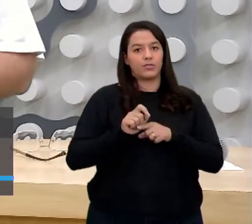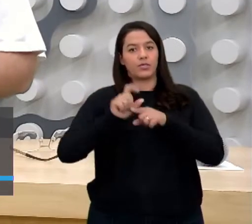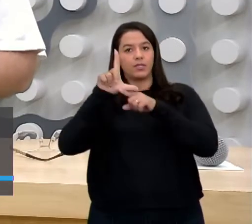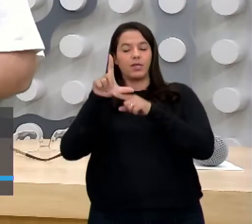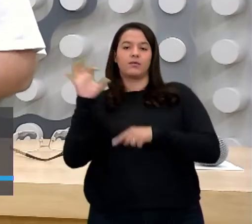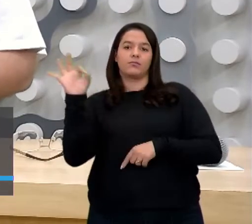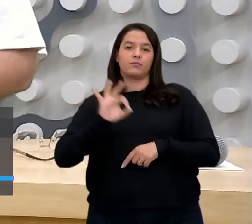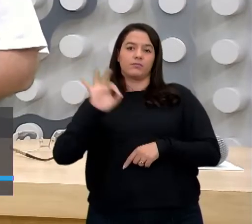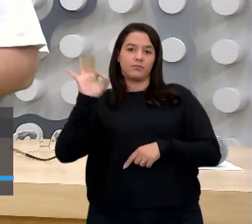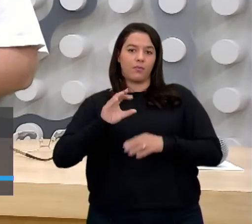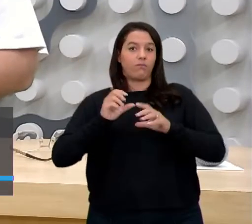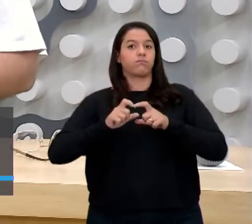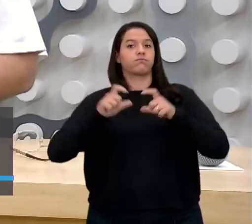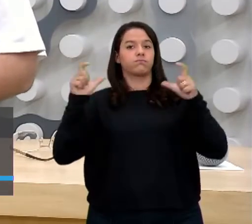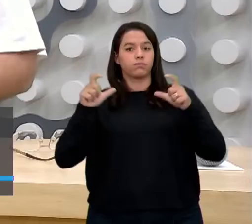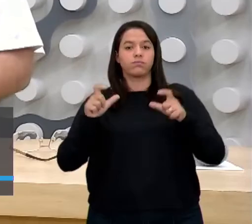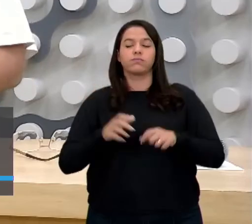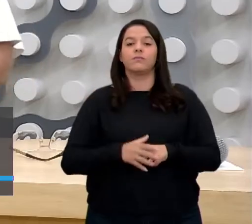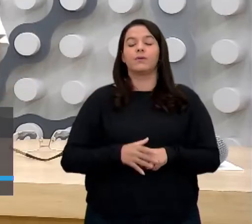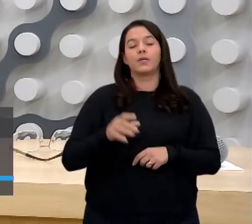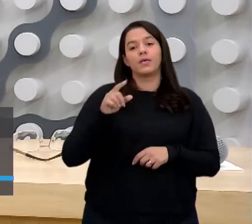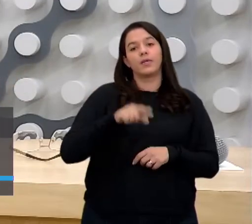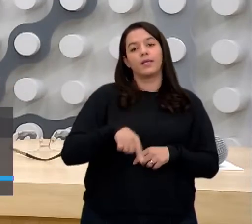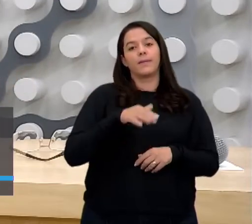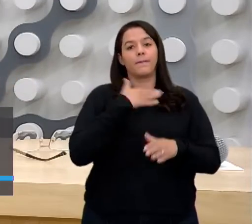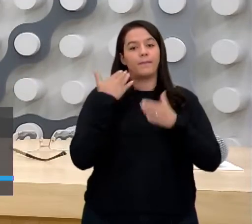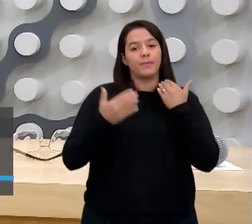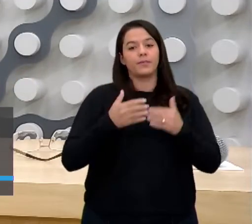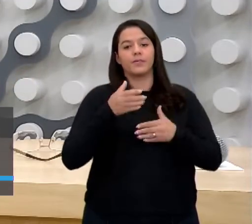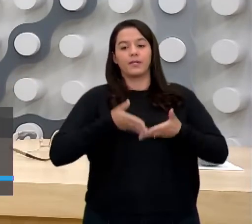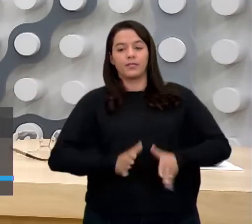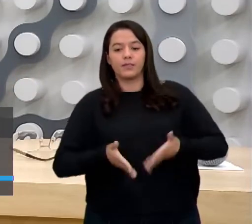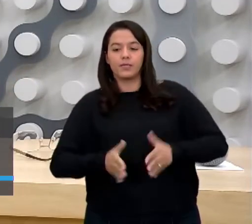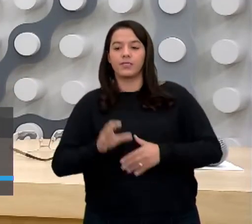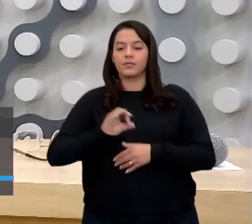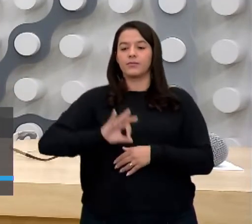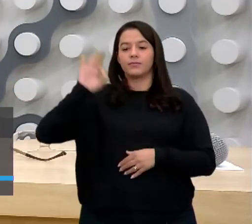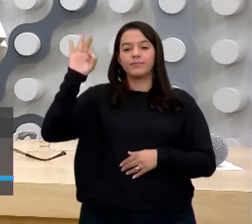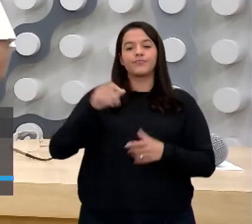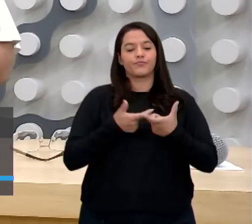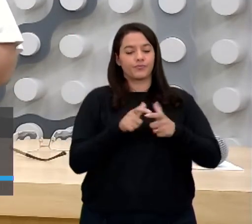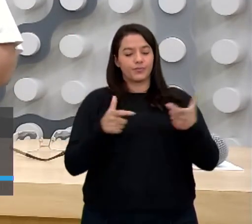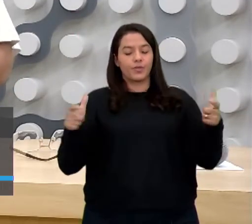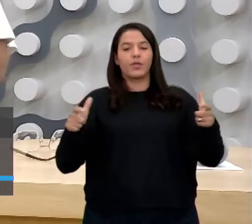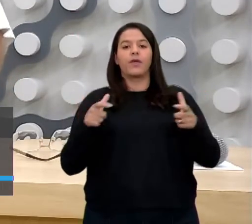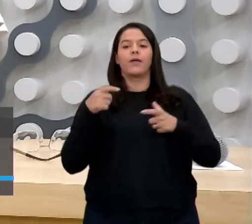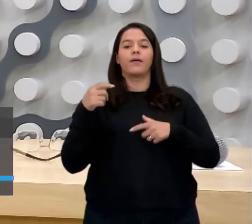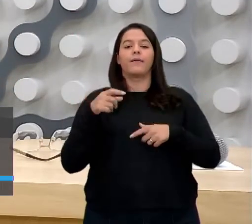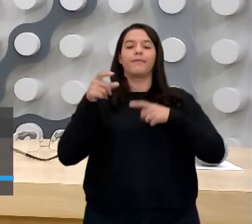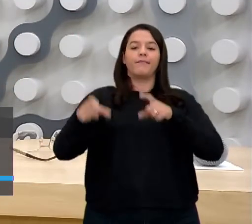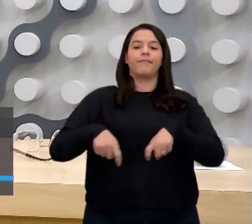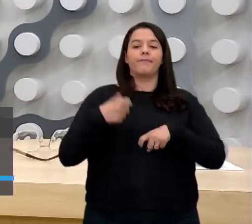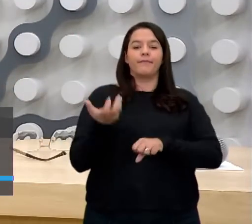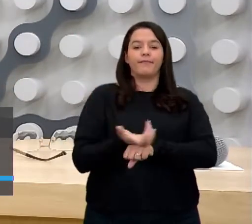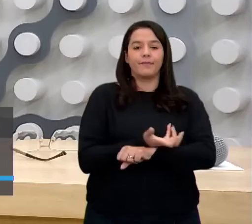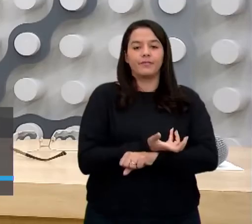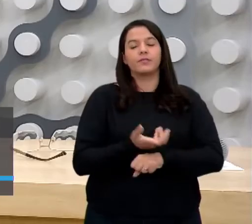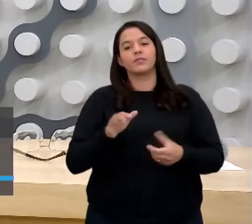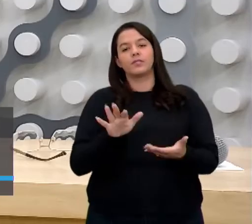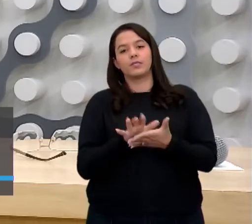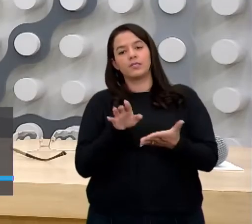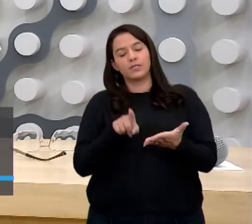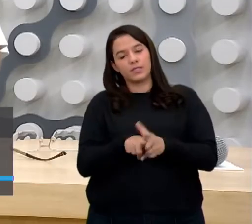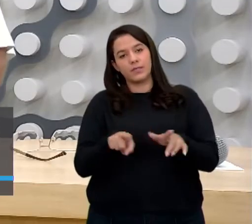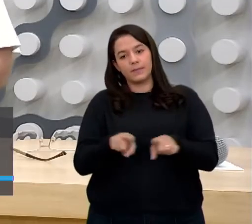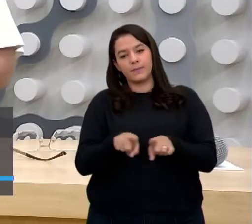vai ter taxa de mortalidade infantil alta, taxa de natalidade alta, crescimento vegetativo em certa parte